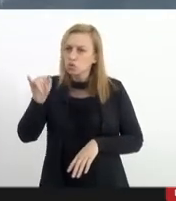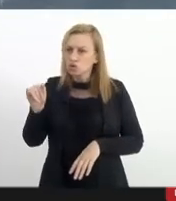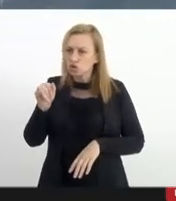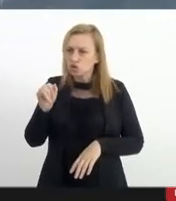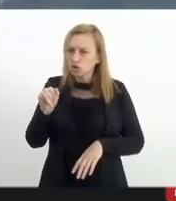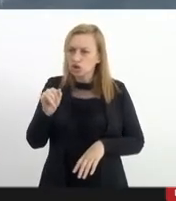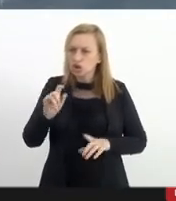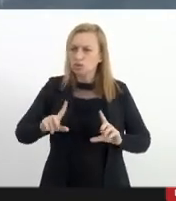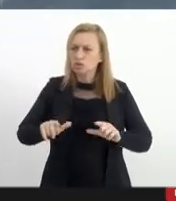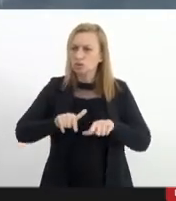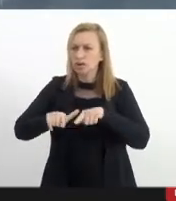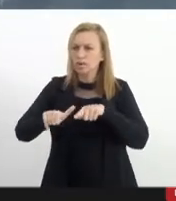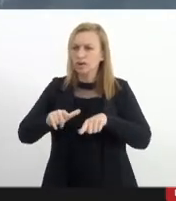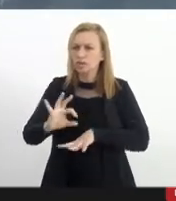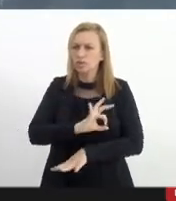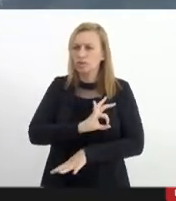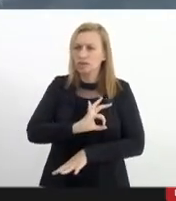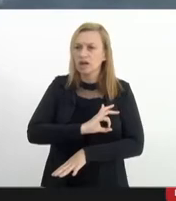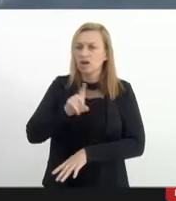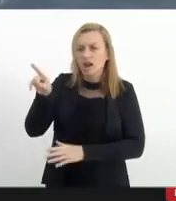policial do Jacarezinho,